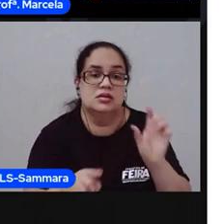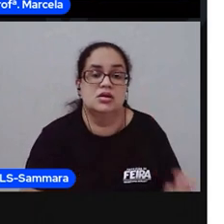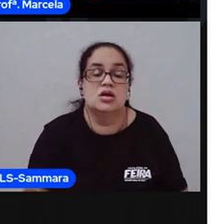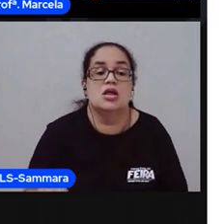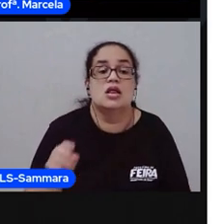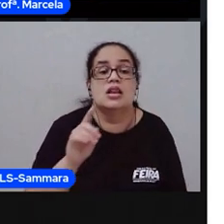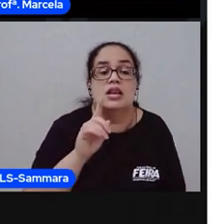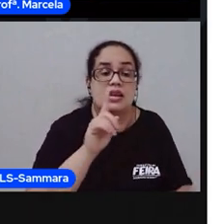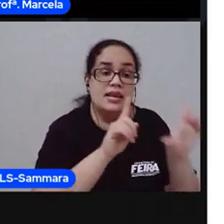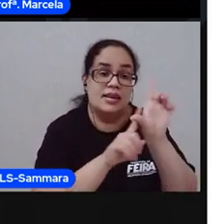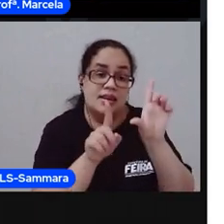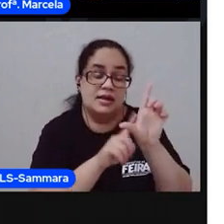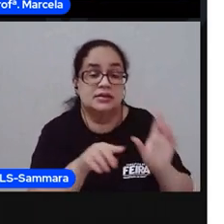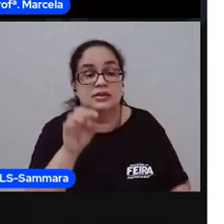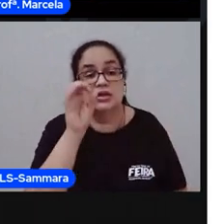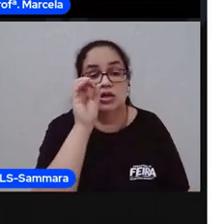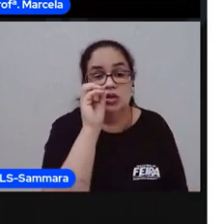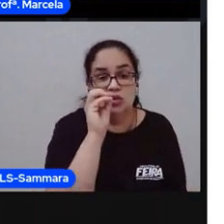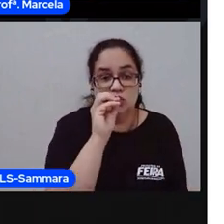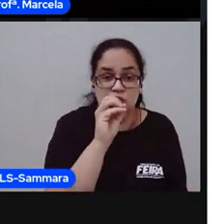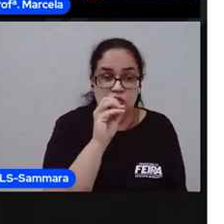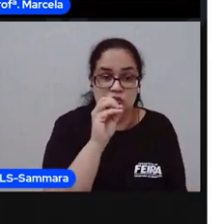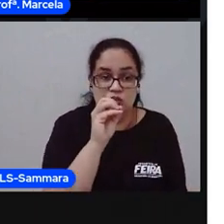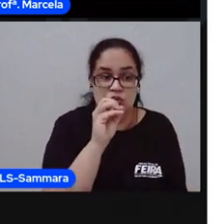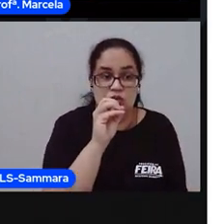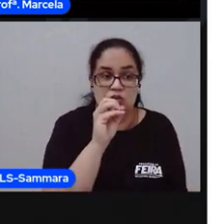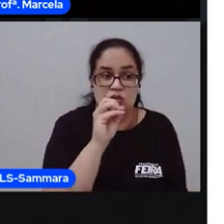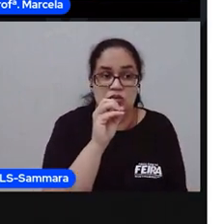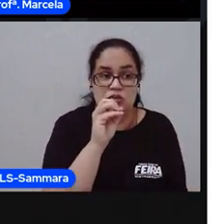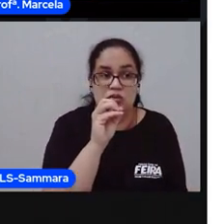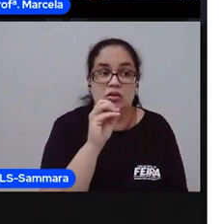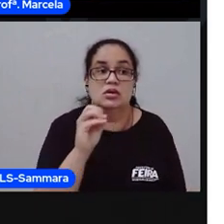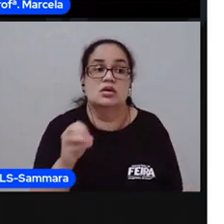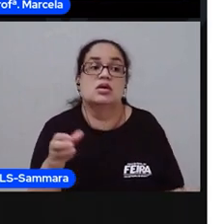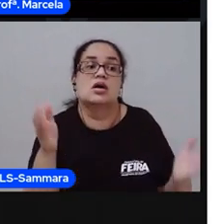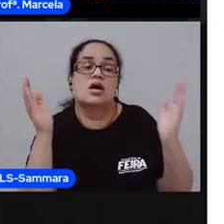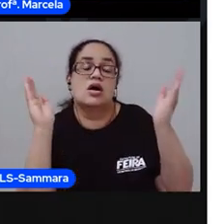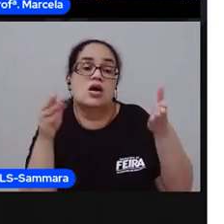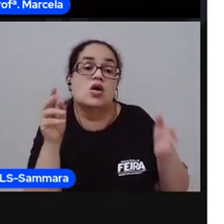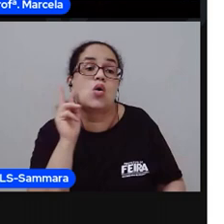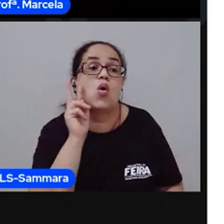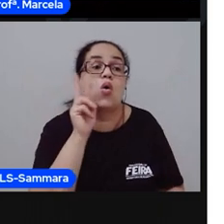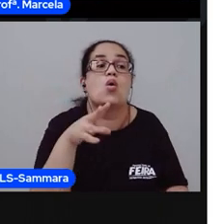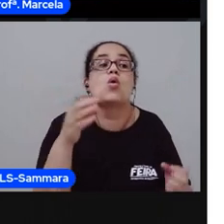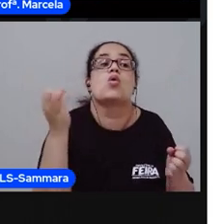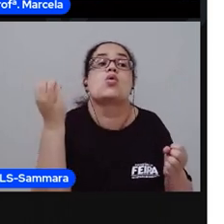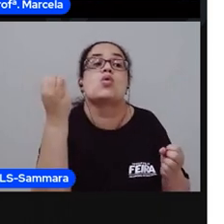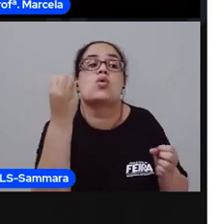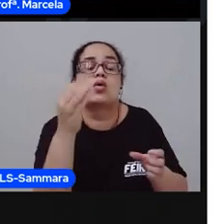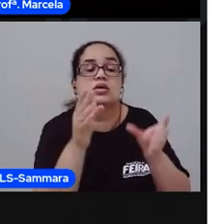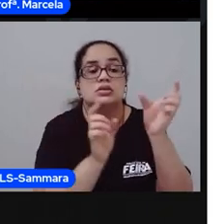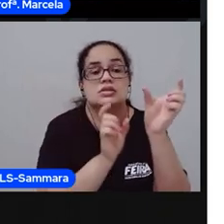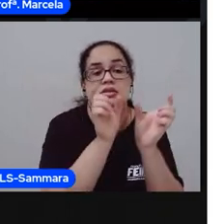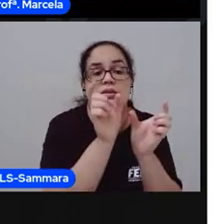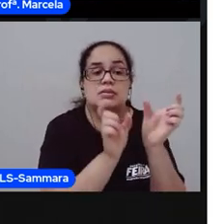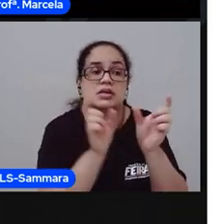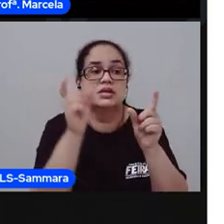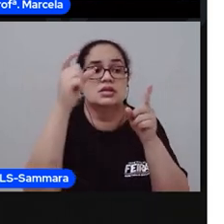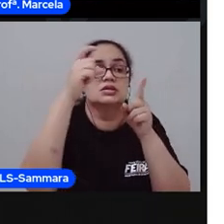Letra O. Não é isso? Agora, vamos ver quantas sílabas tem essa palavra.